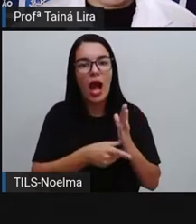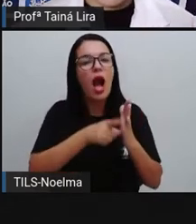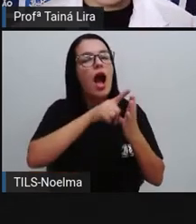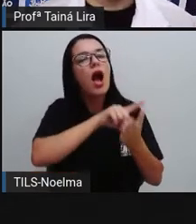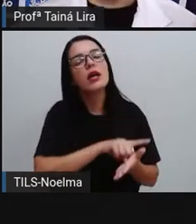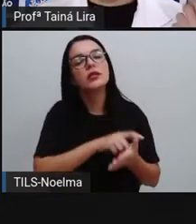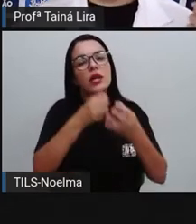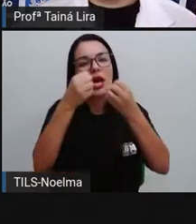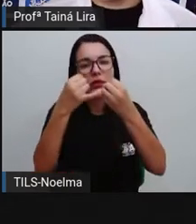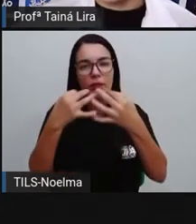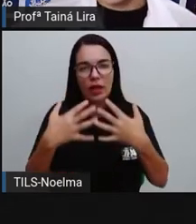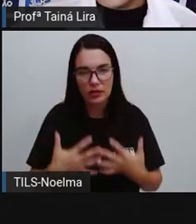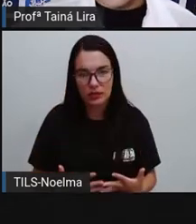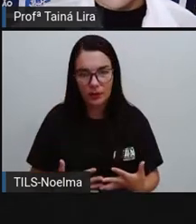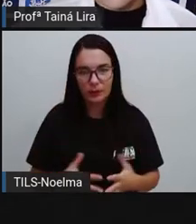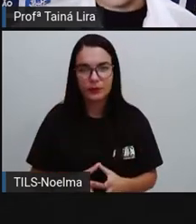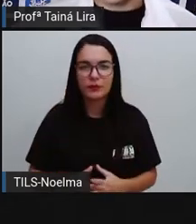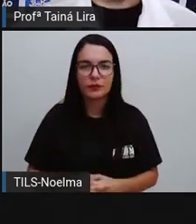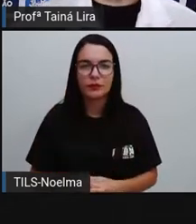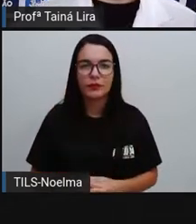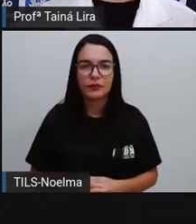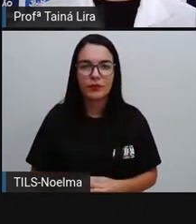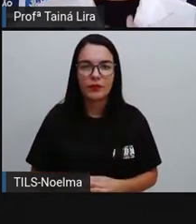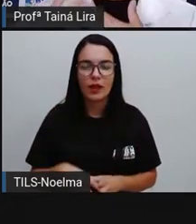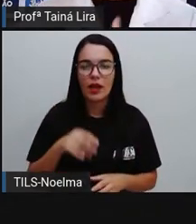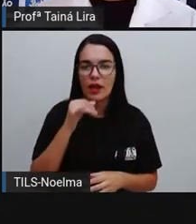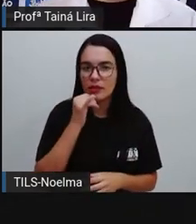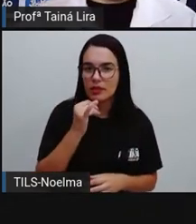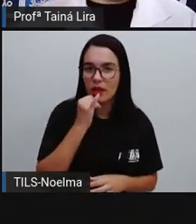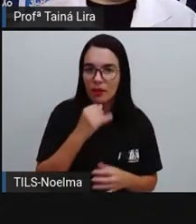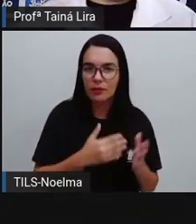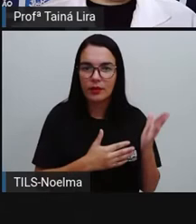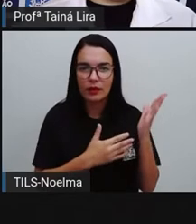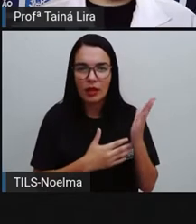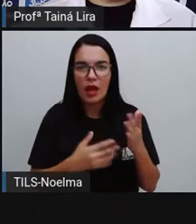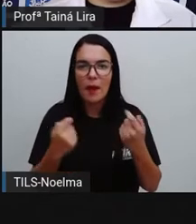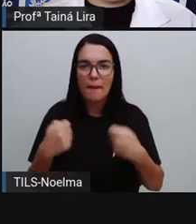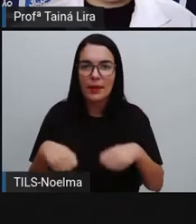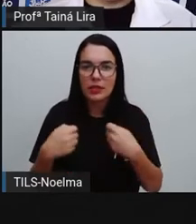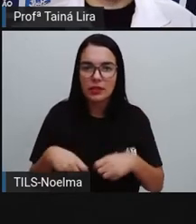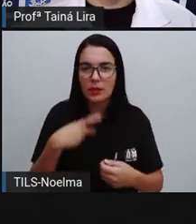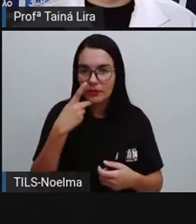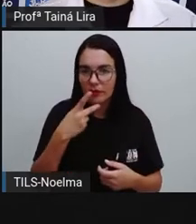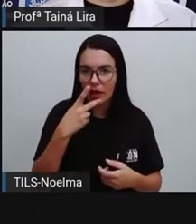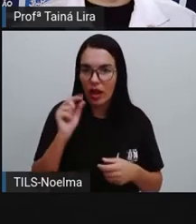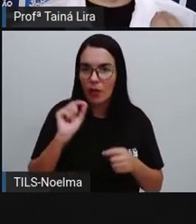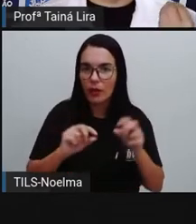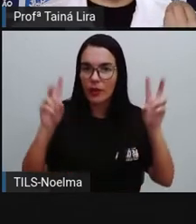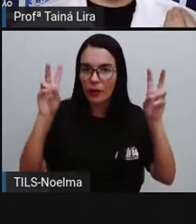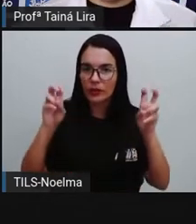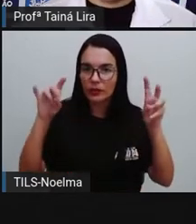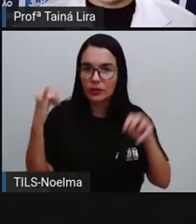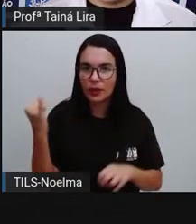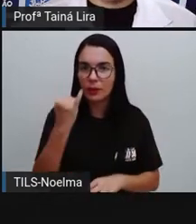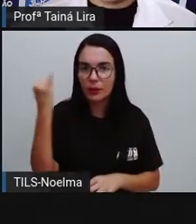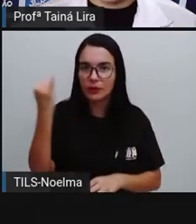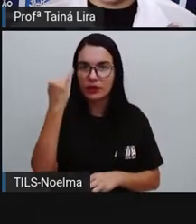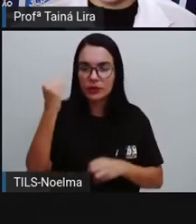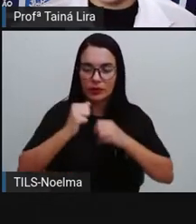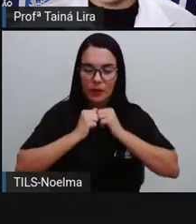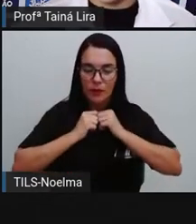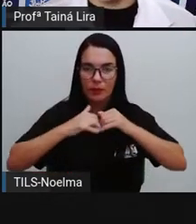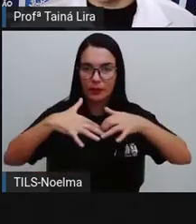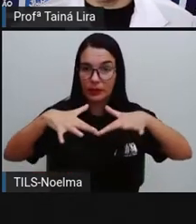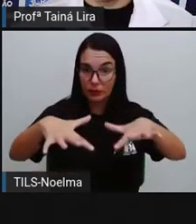vírgula que o segundo ano já conhecia, nós já vimos aí desde o início do nosso ano letivo, que vai indicar uma pausa